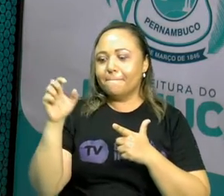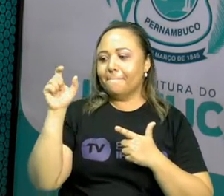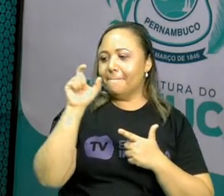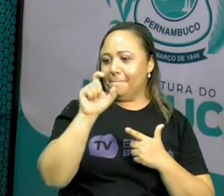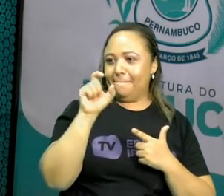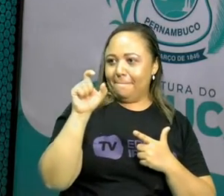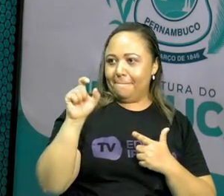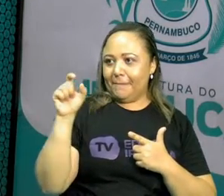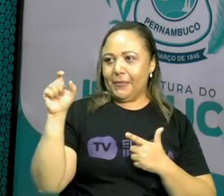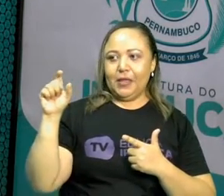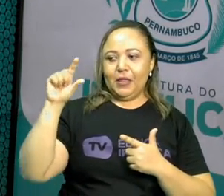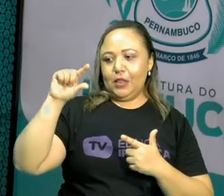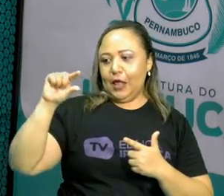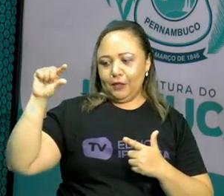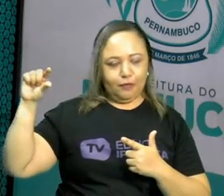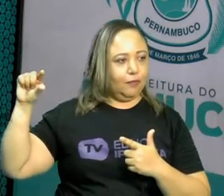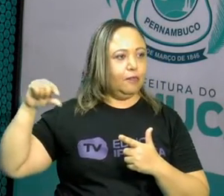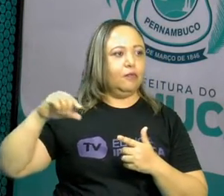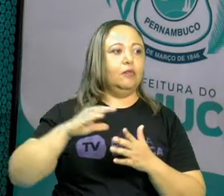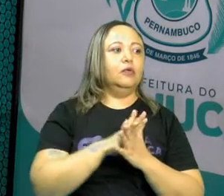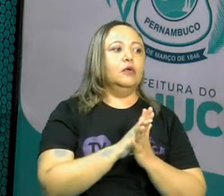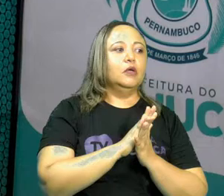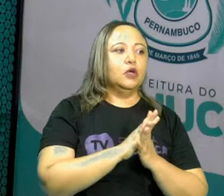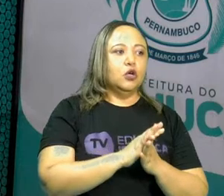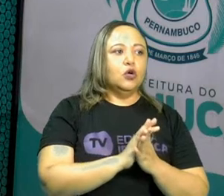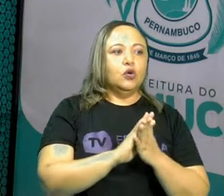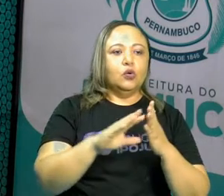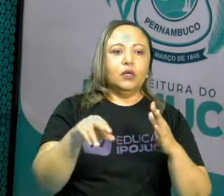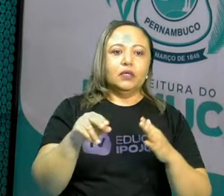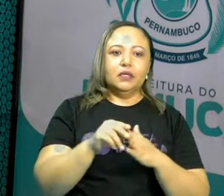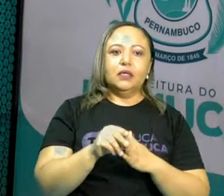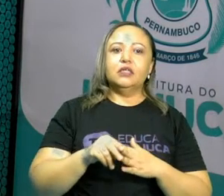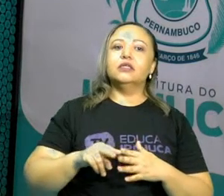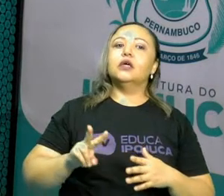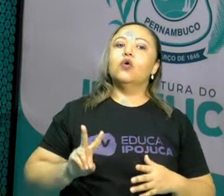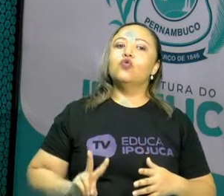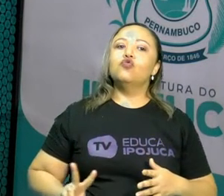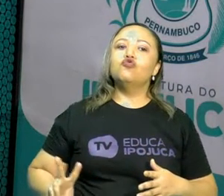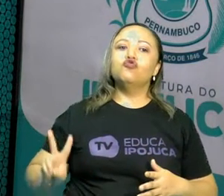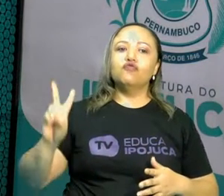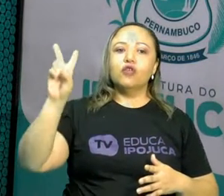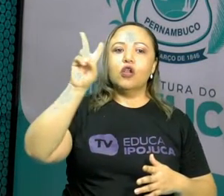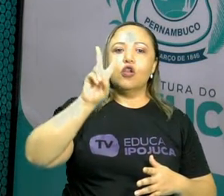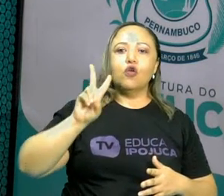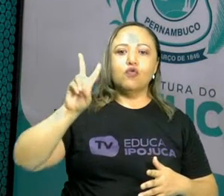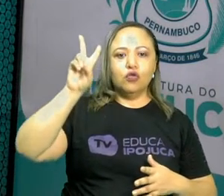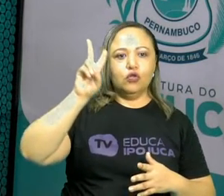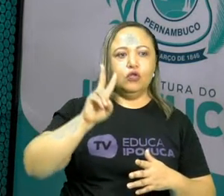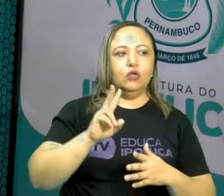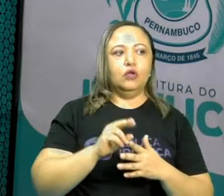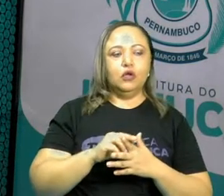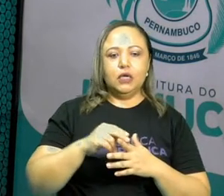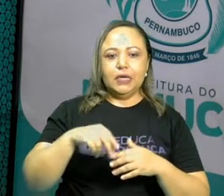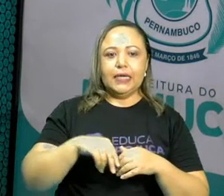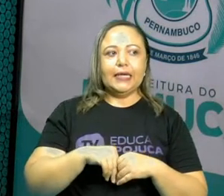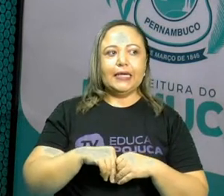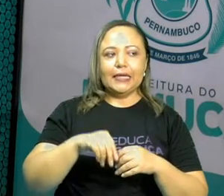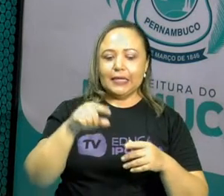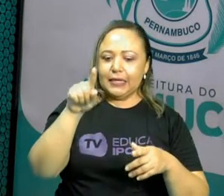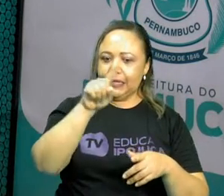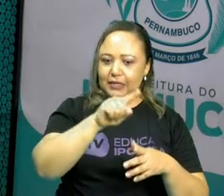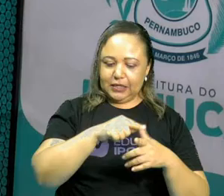Esses valores em que a gente pode organizar o número 50, nós chamamos de